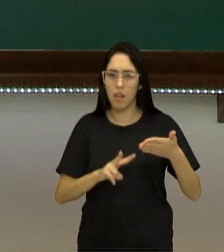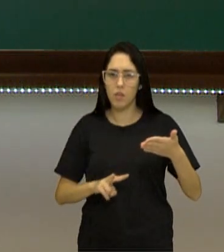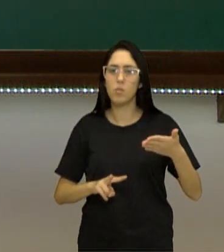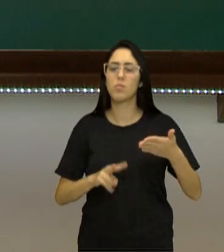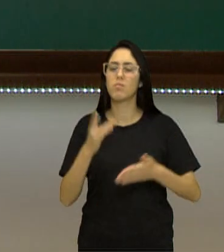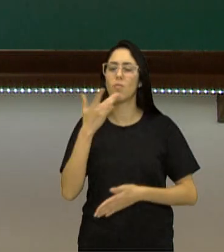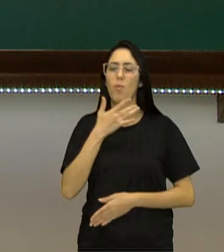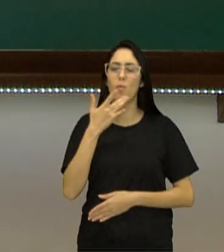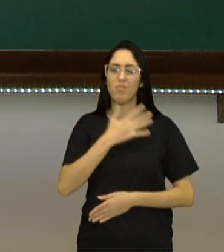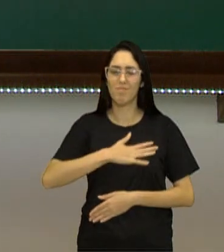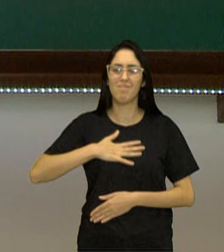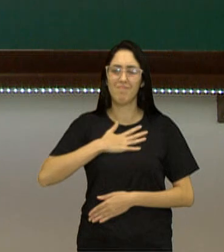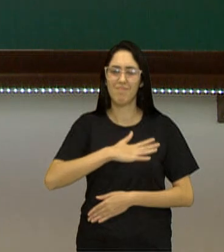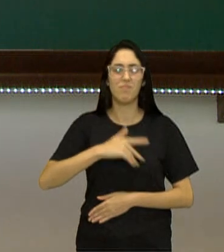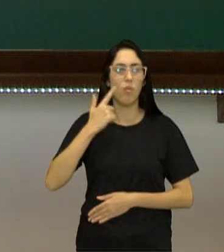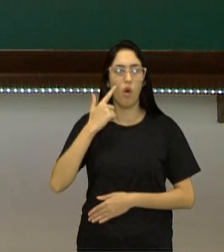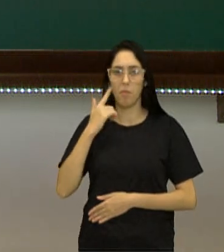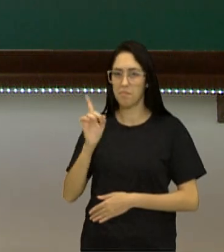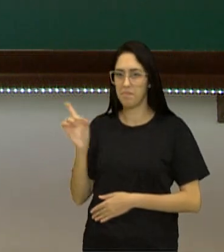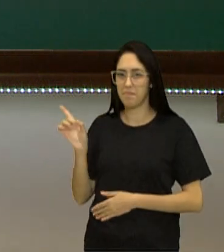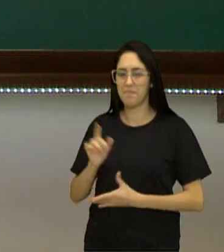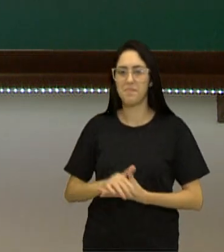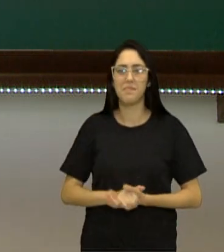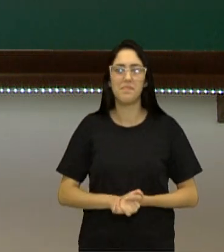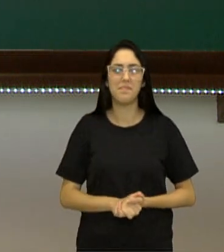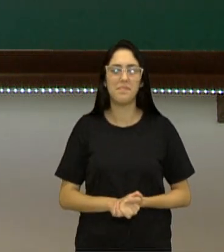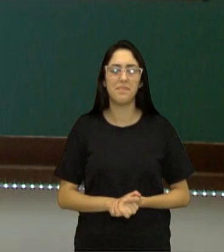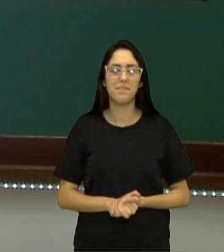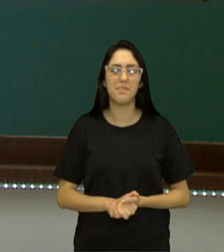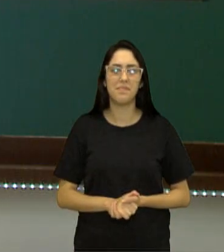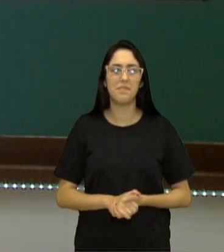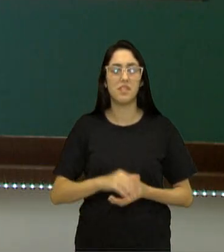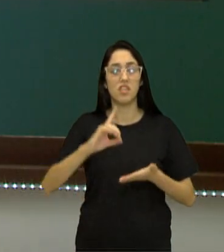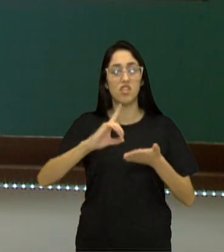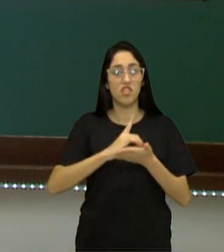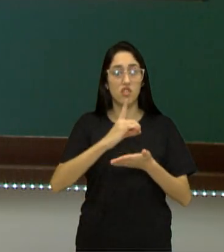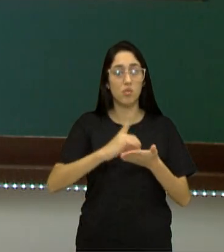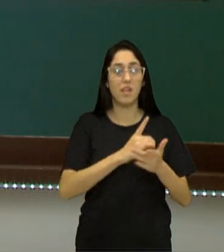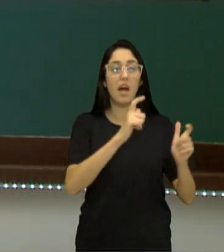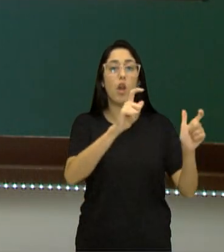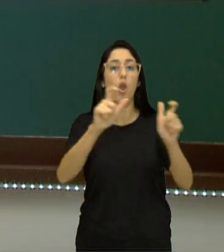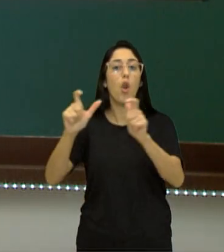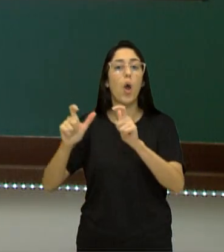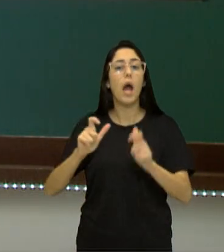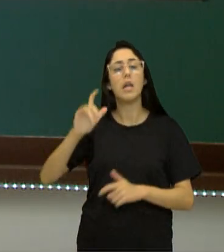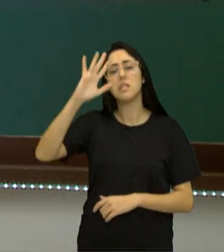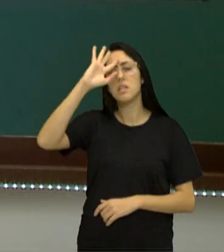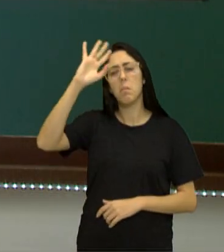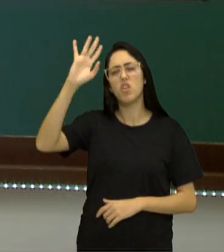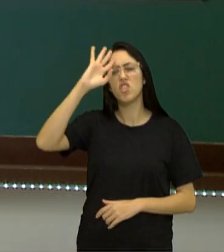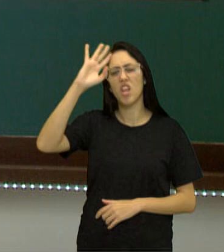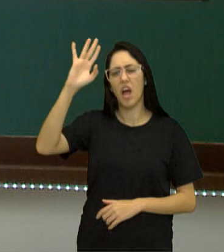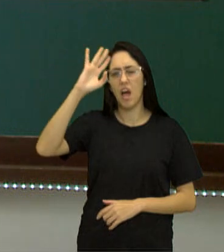gostosinha. Acompanhem comigo lá. Dicionário de lugares imaginários.